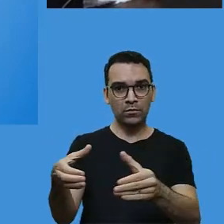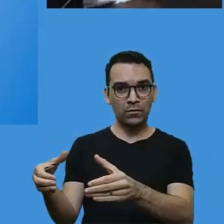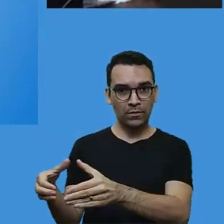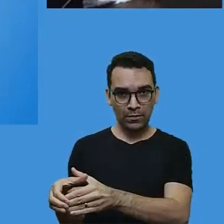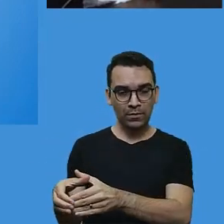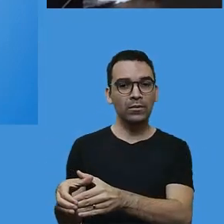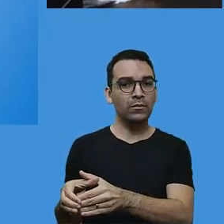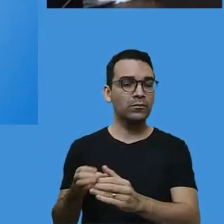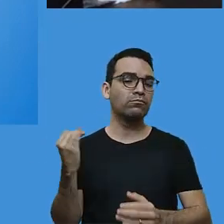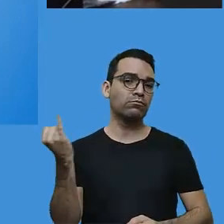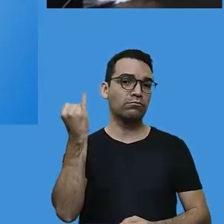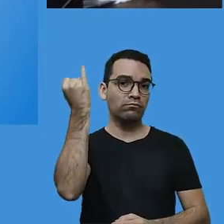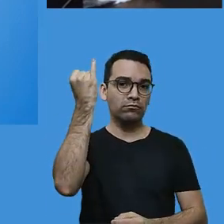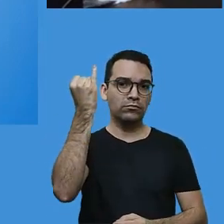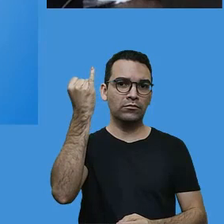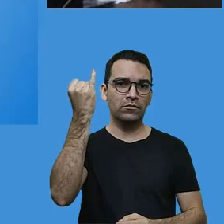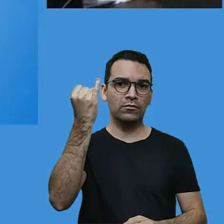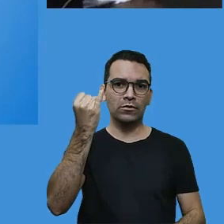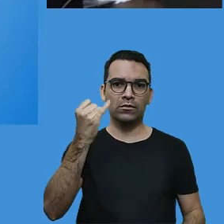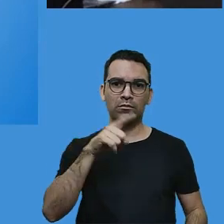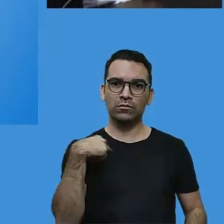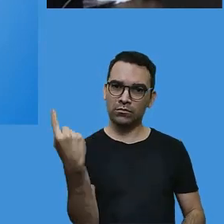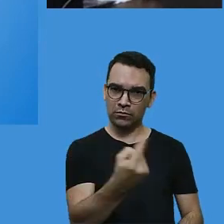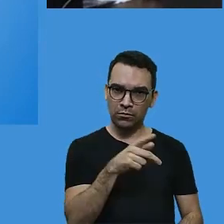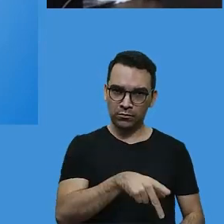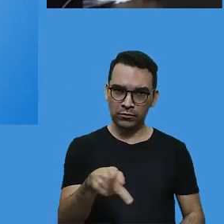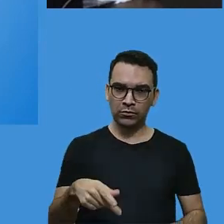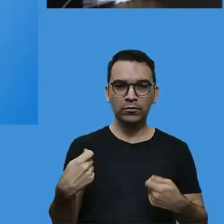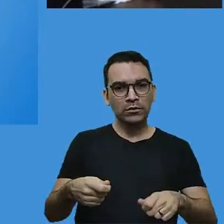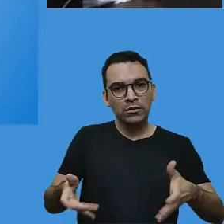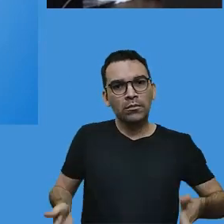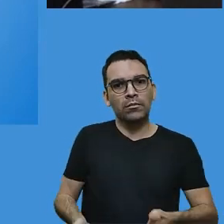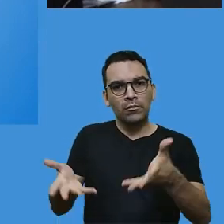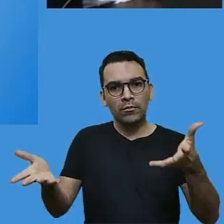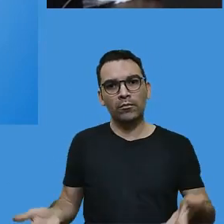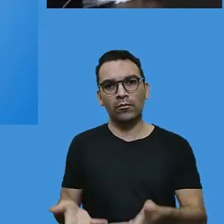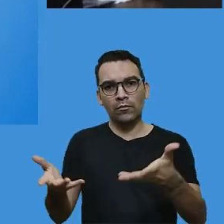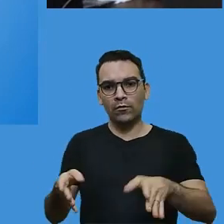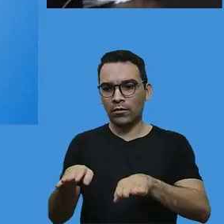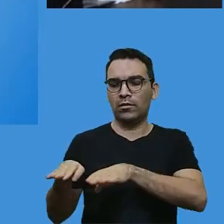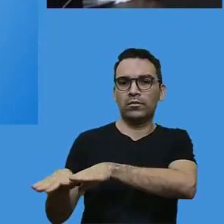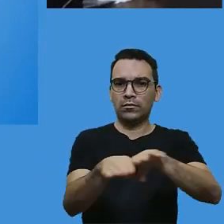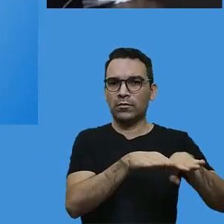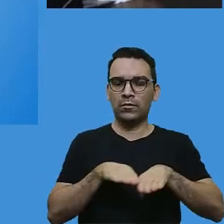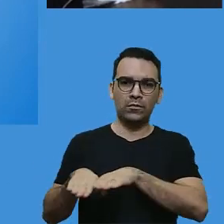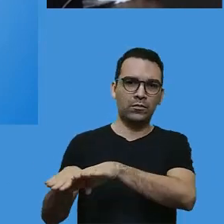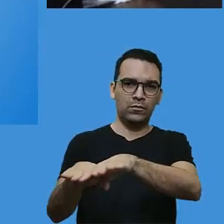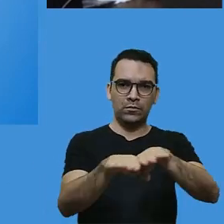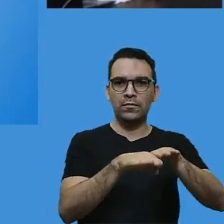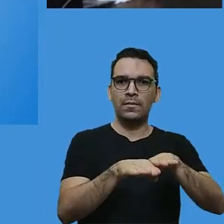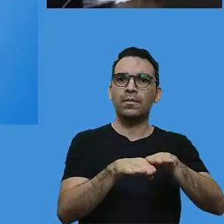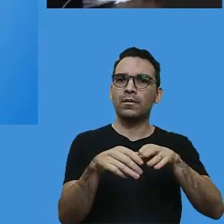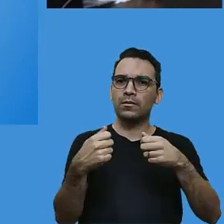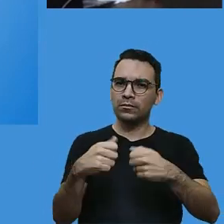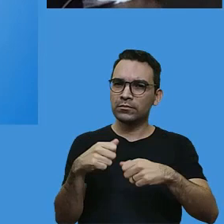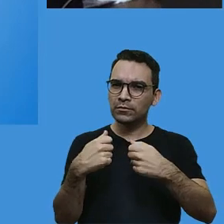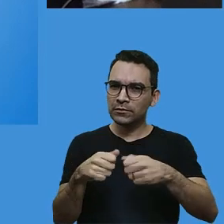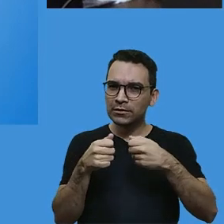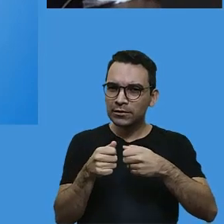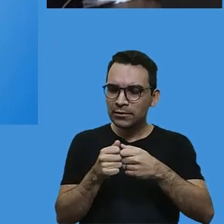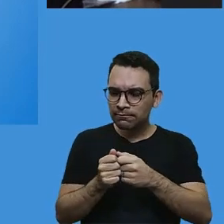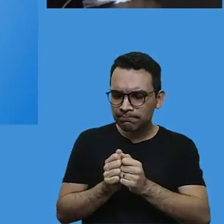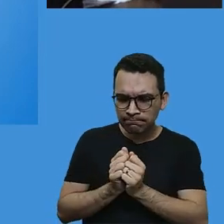promover uma equidade entre o conhecimento dos nossos alunos, tentando aproximar ao máximo